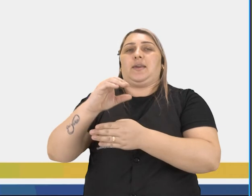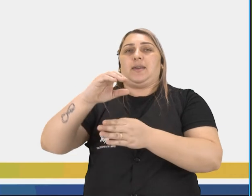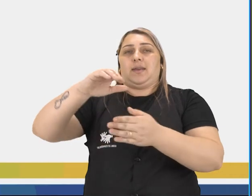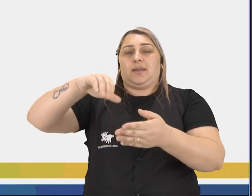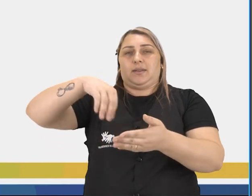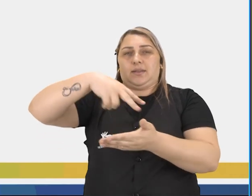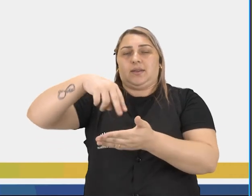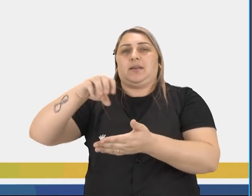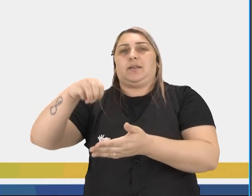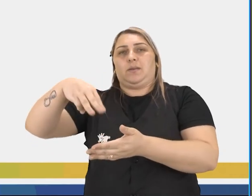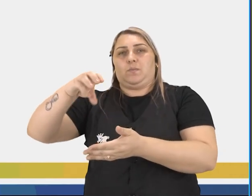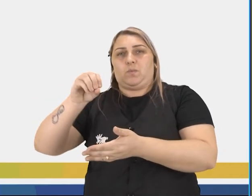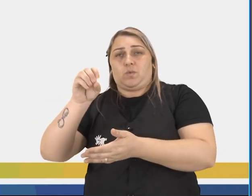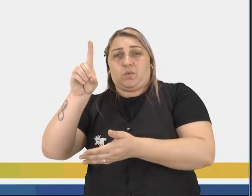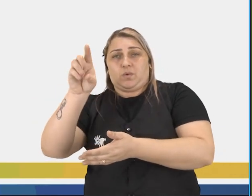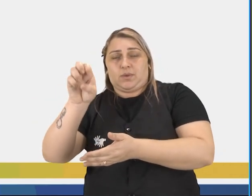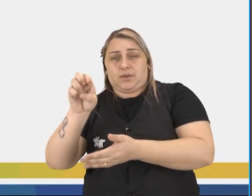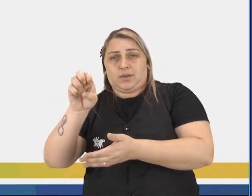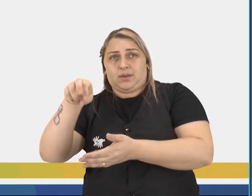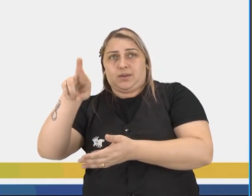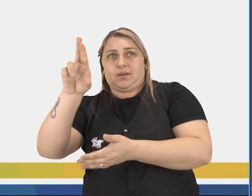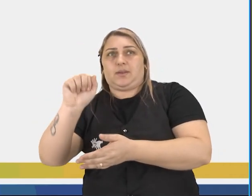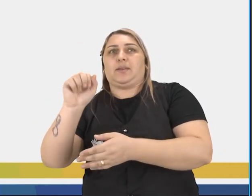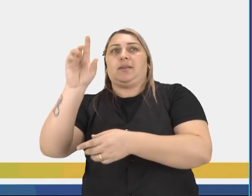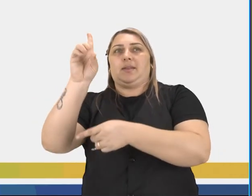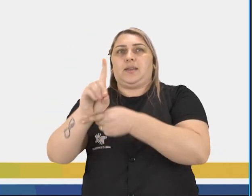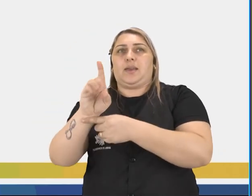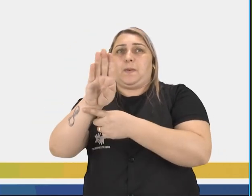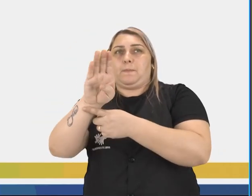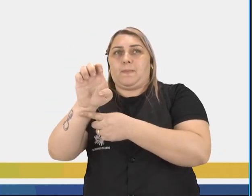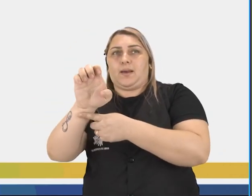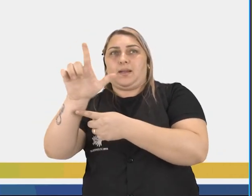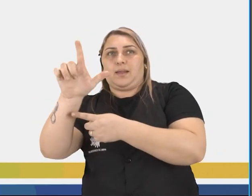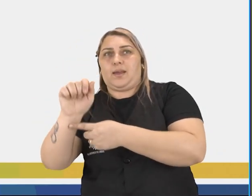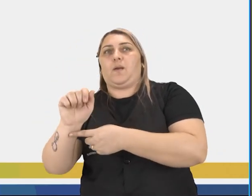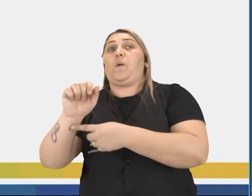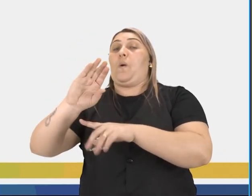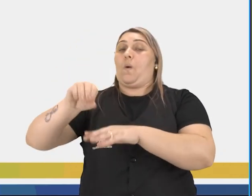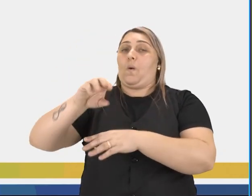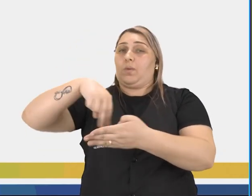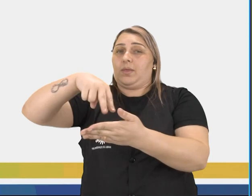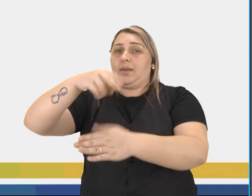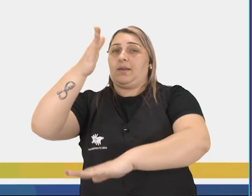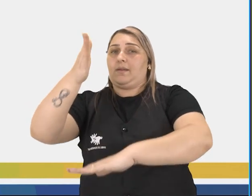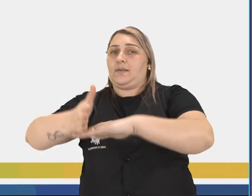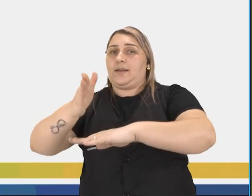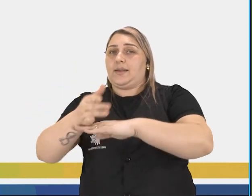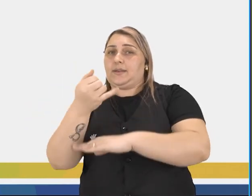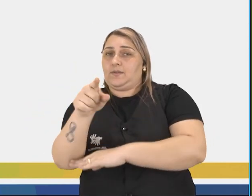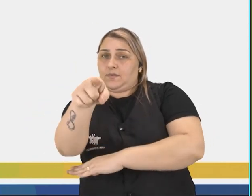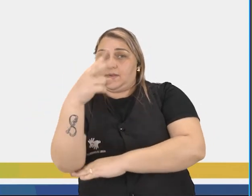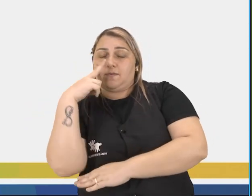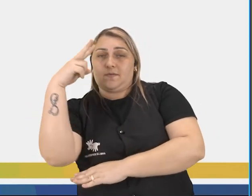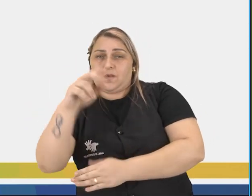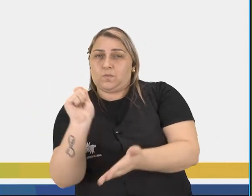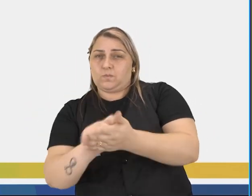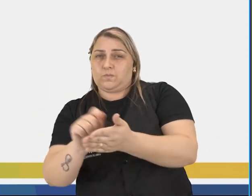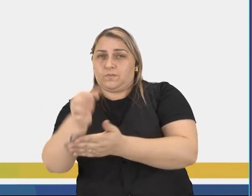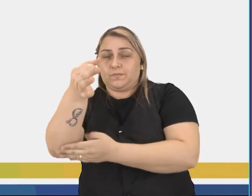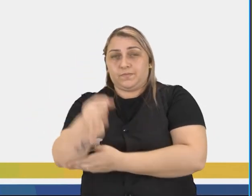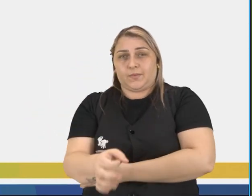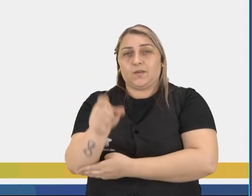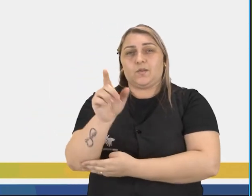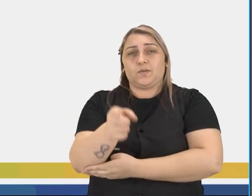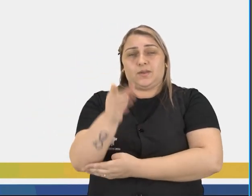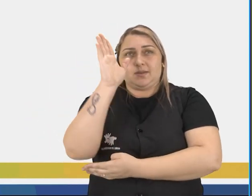D, balé? Ou E, dança contemporânea? Então se você assistiu a nossa aula, anotou tudo direitinho,